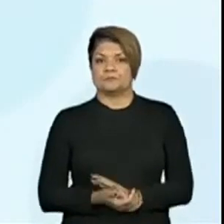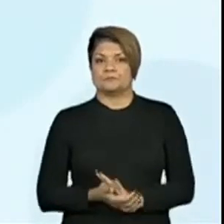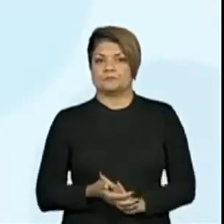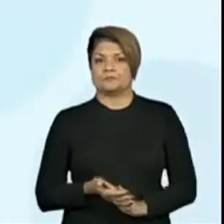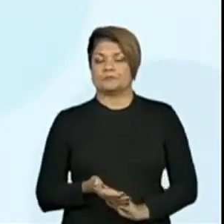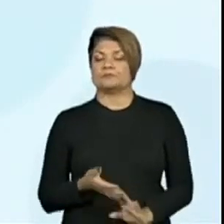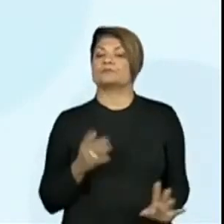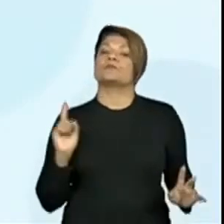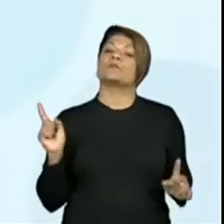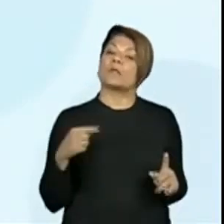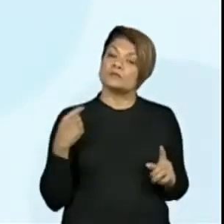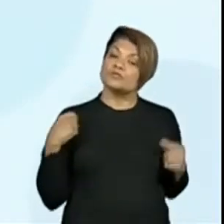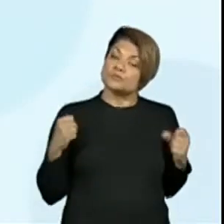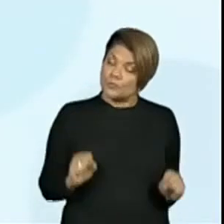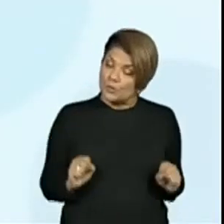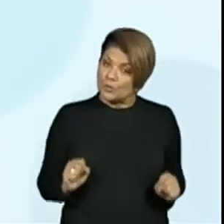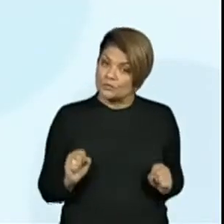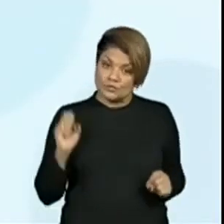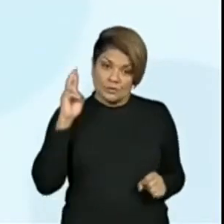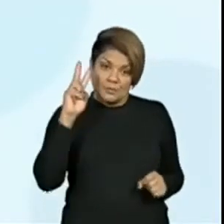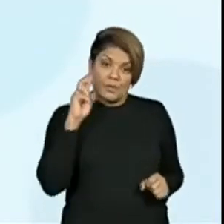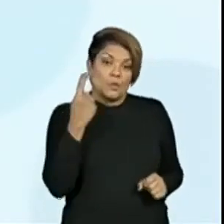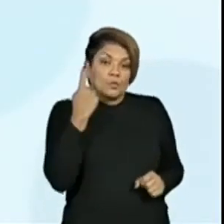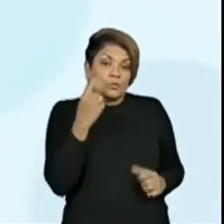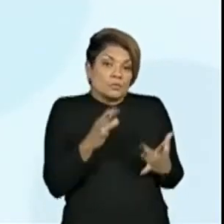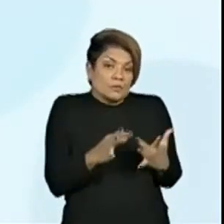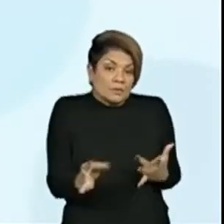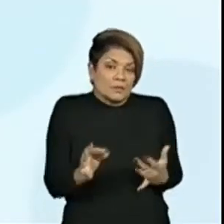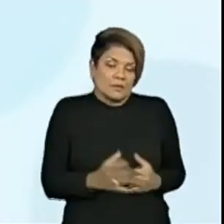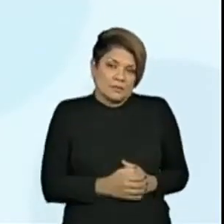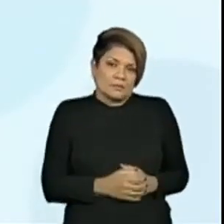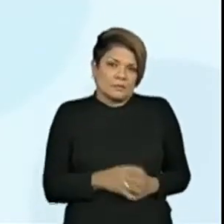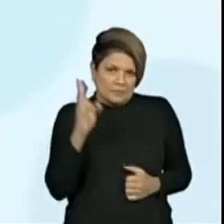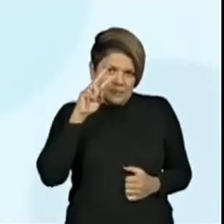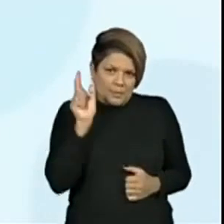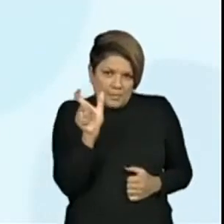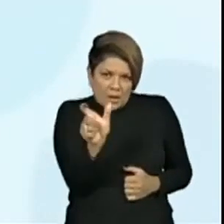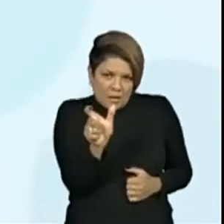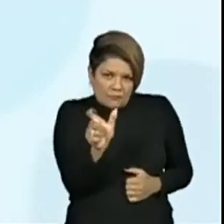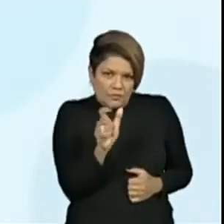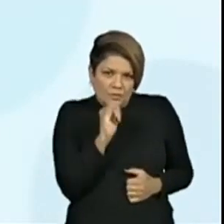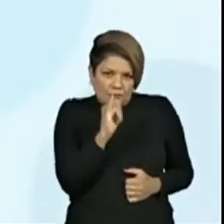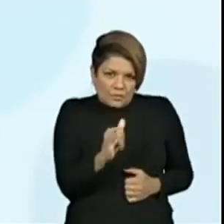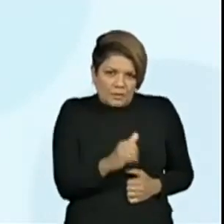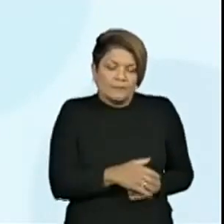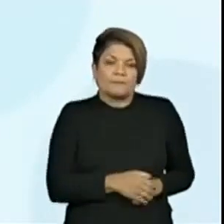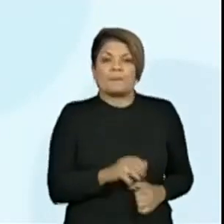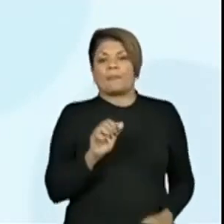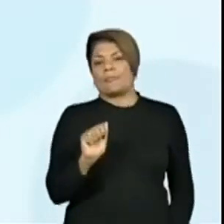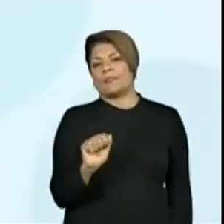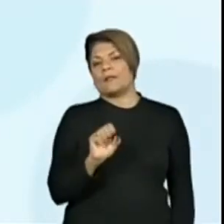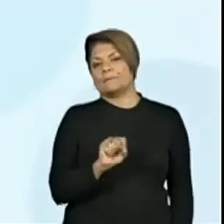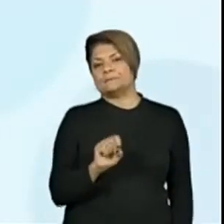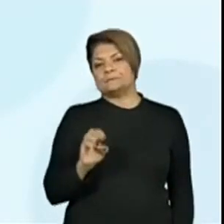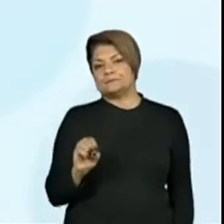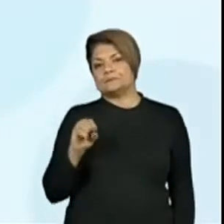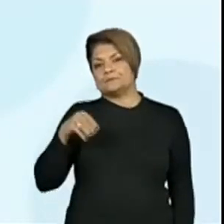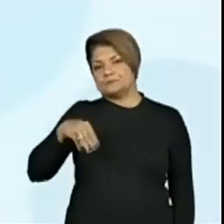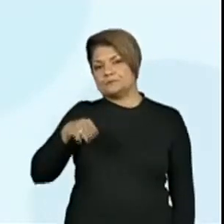E a gente pode lembrar mais um detalhe que apareceu naquela palavrinha que eu comentei. Ah lá. Cristina já colocou. Assombrar.